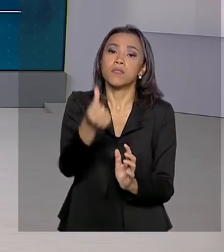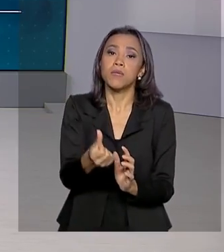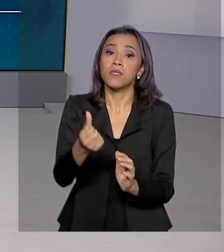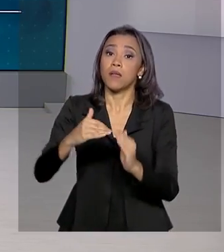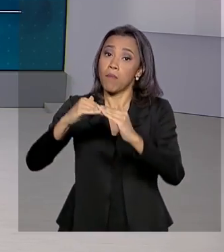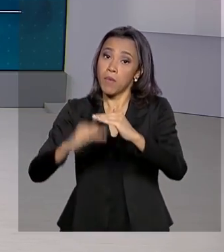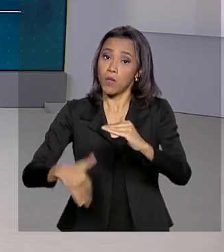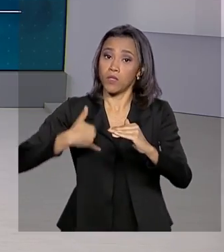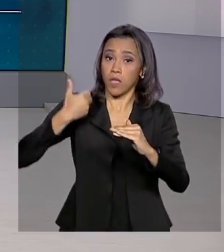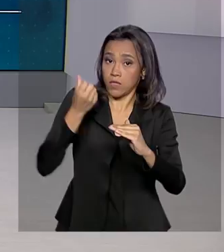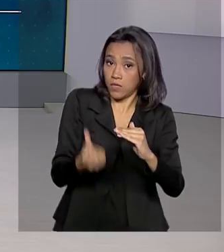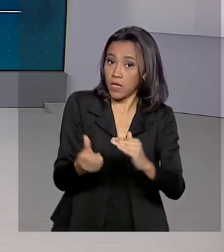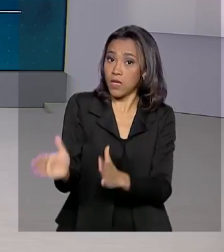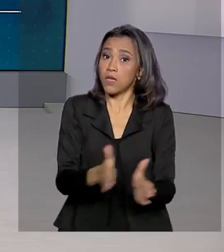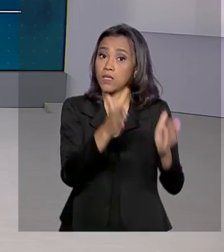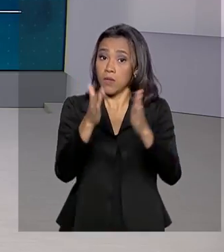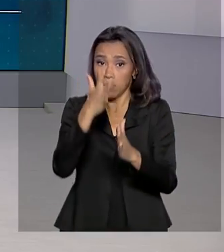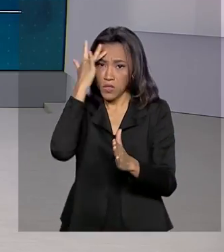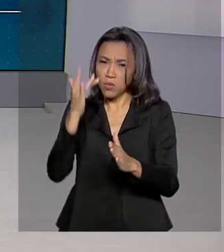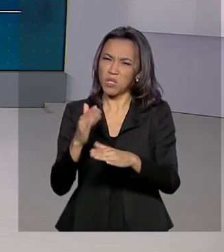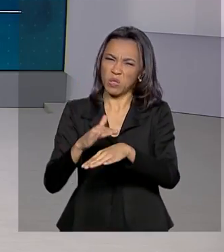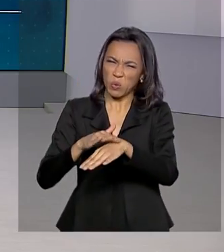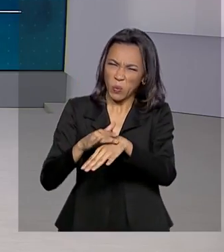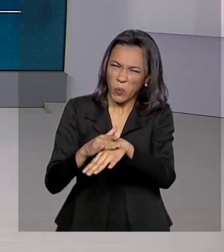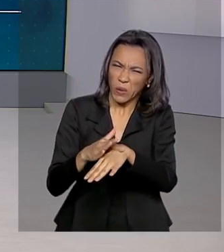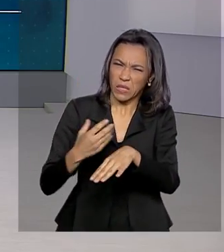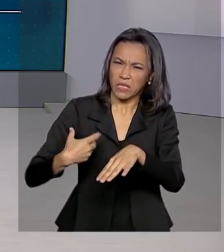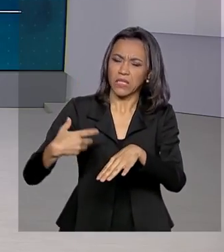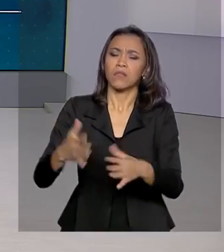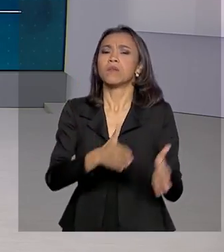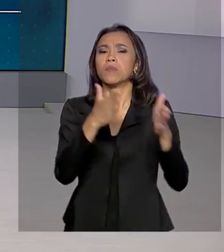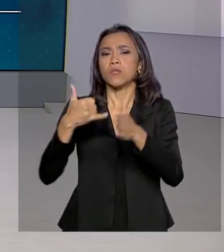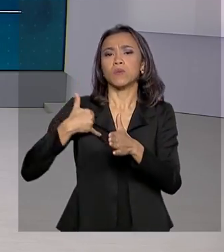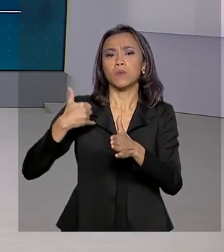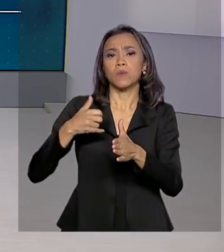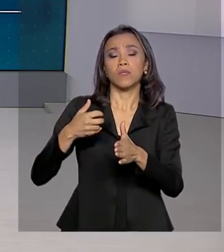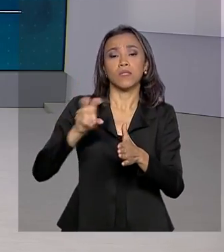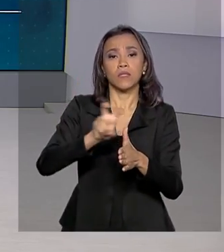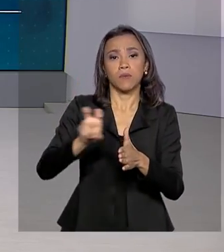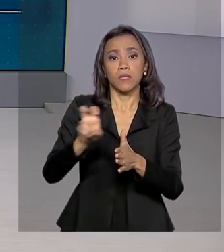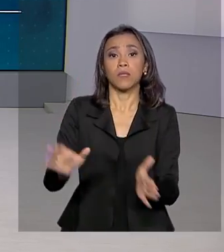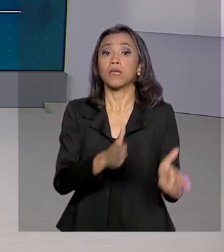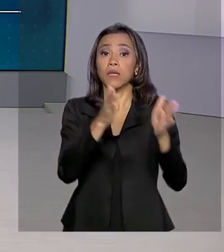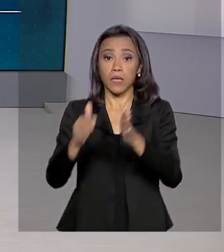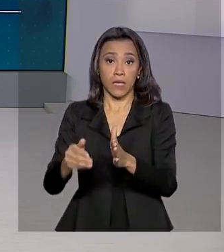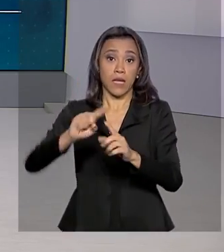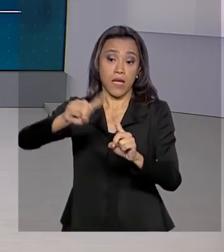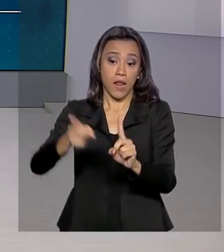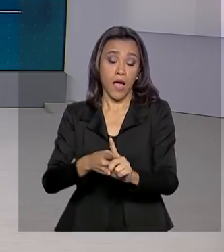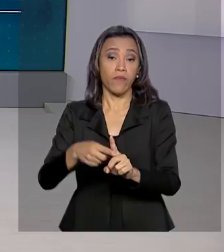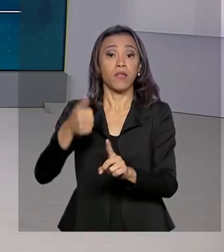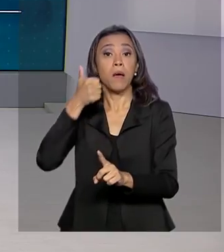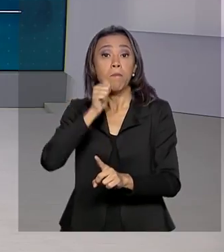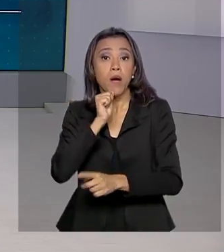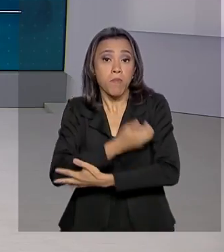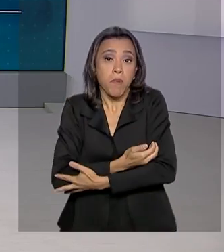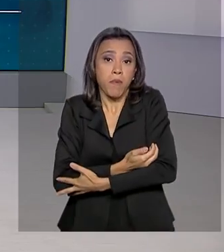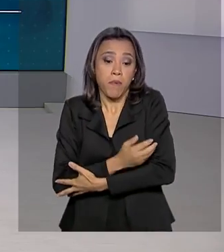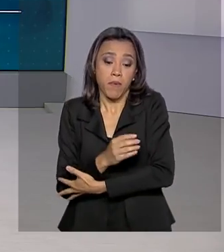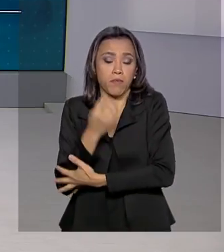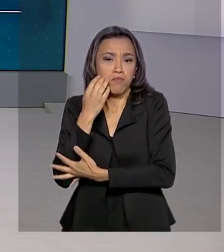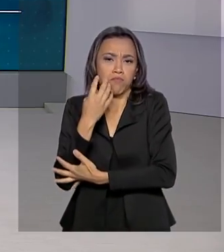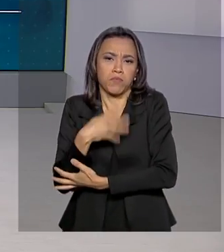de seis anos, doentes crônicos, pessoas com 55 anos ou mais, grávidas, mães no pós-parto, população